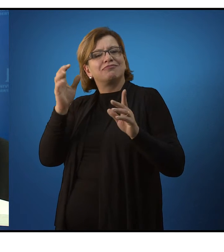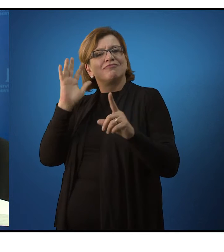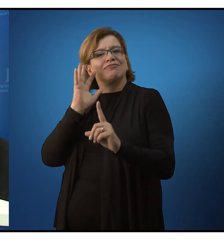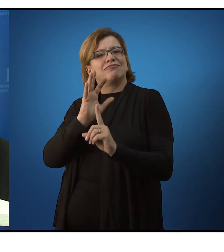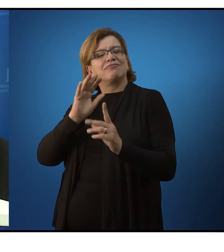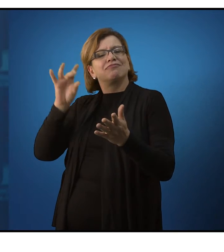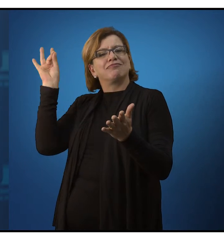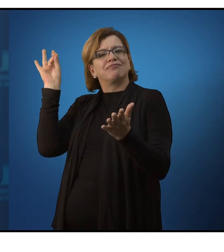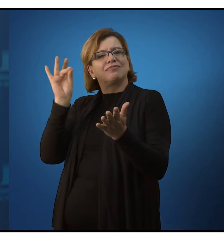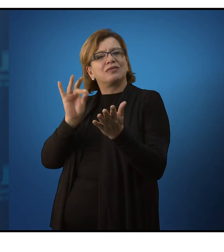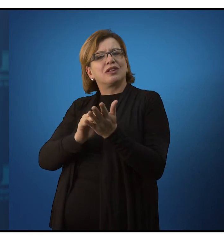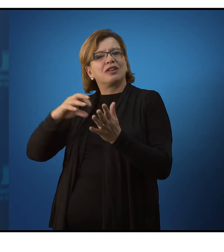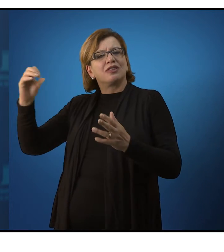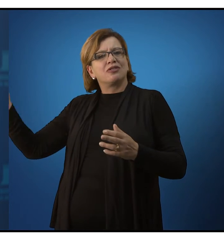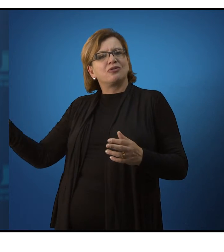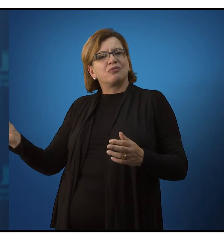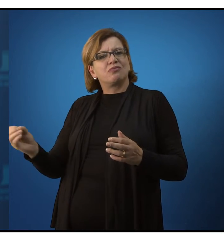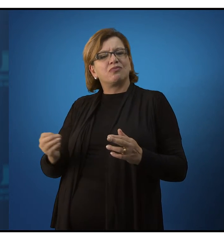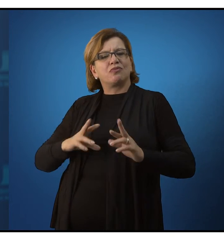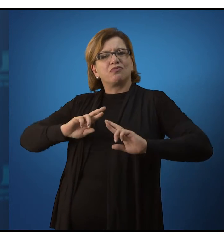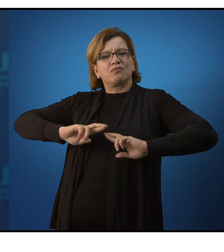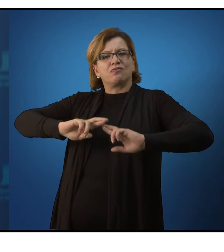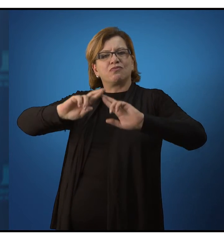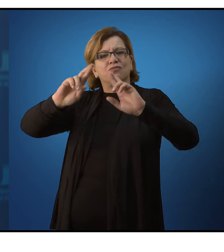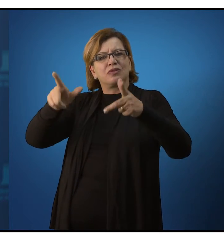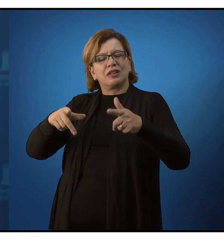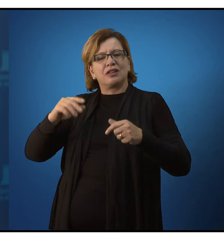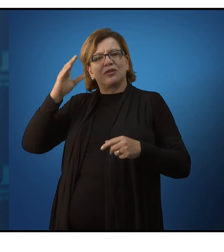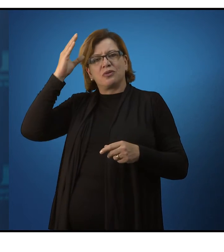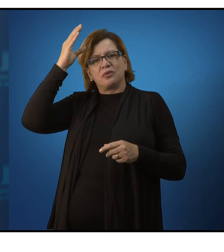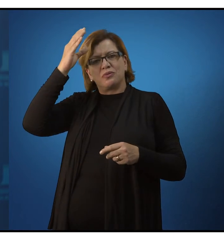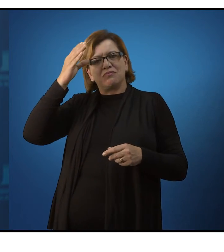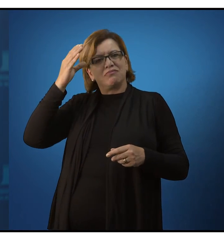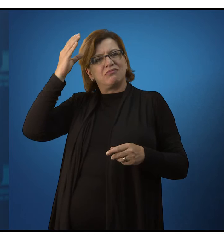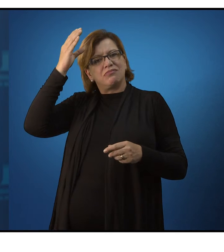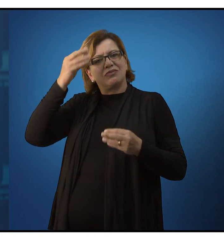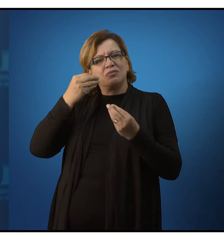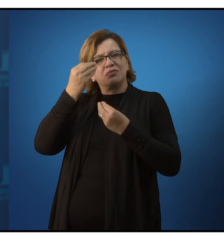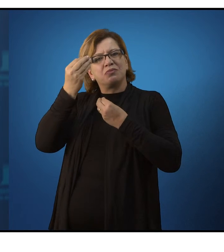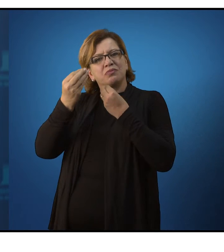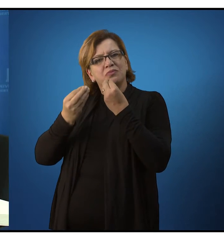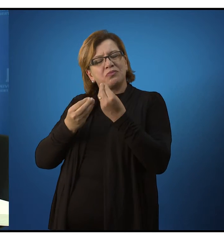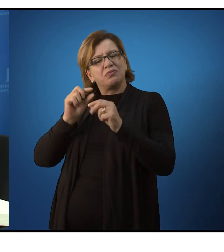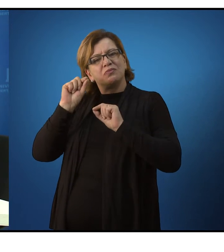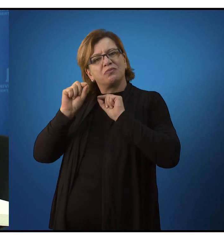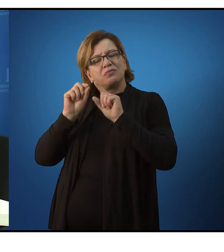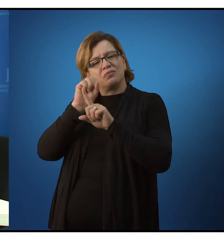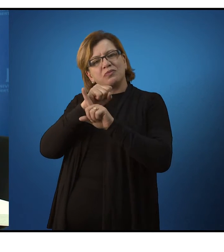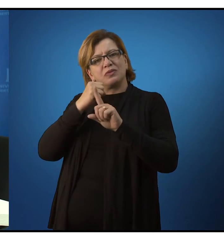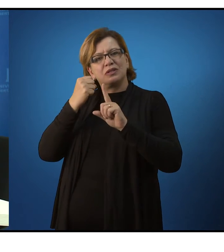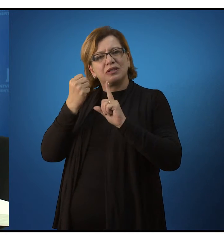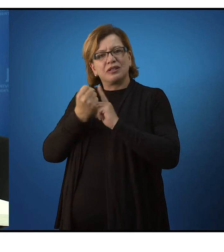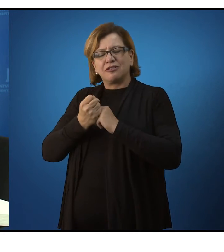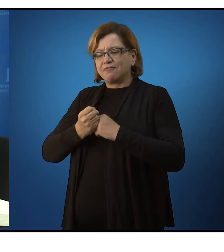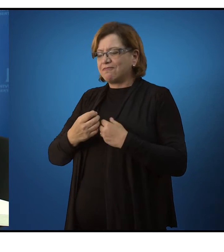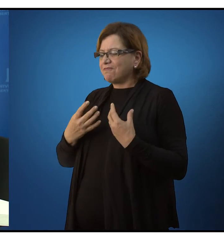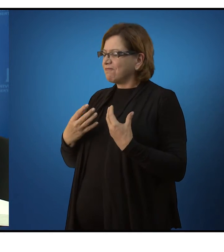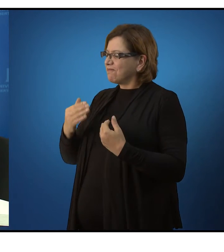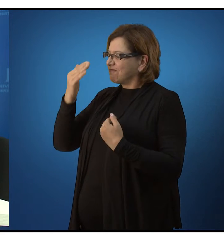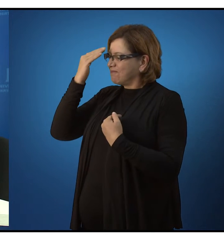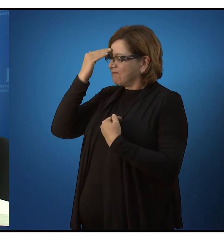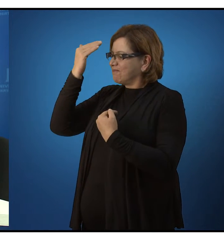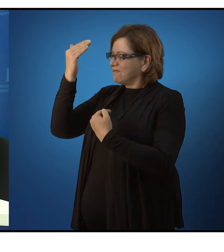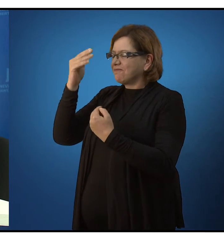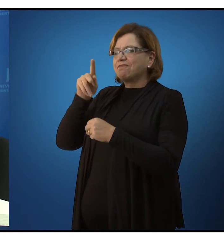agora como um novo sujeito consciente da sua relação e das suas ações. Quero agradecer